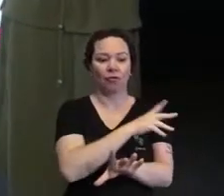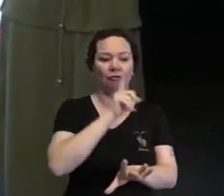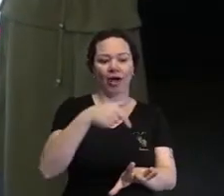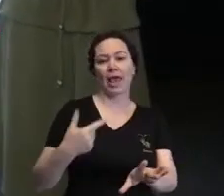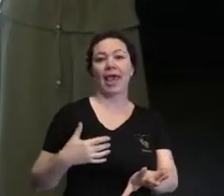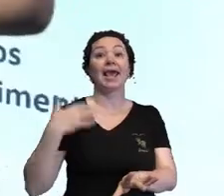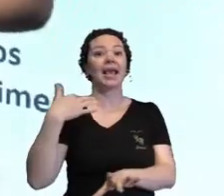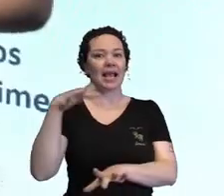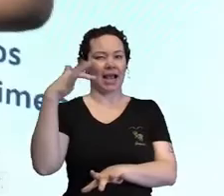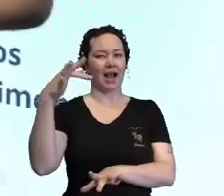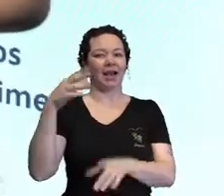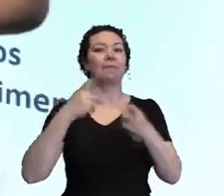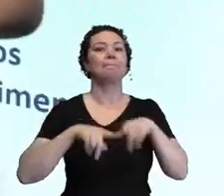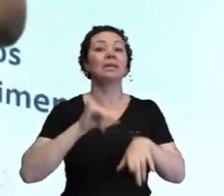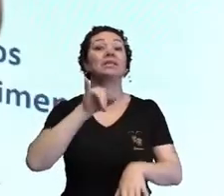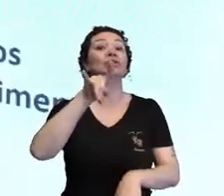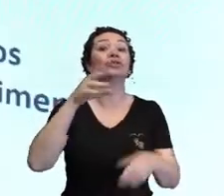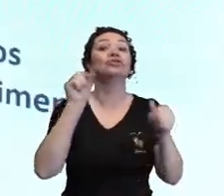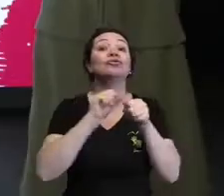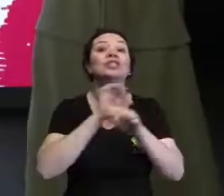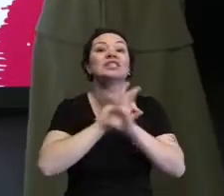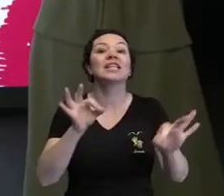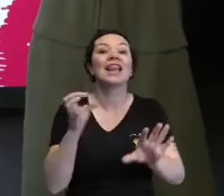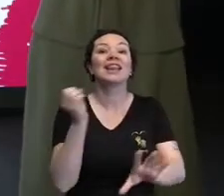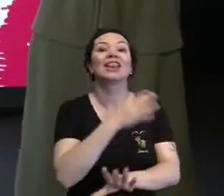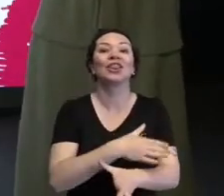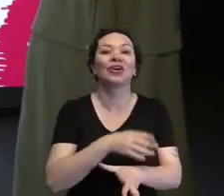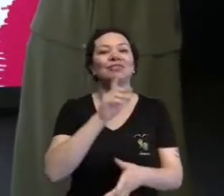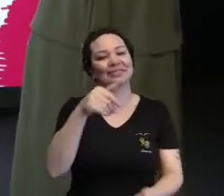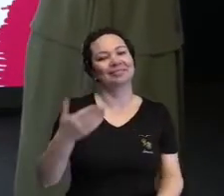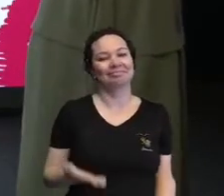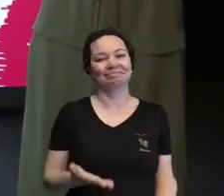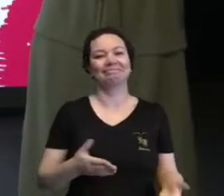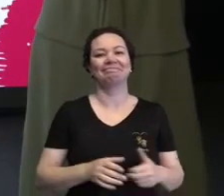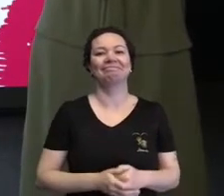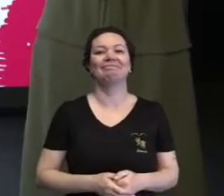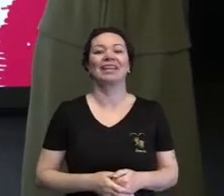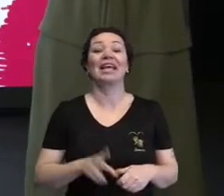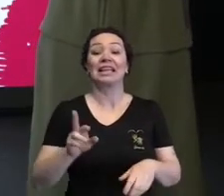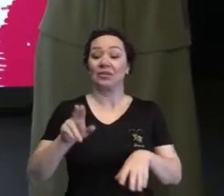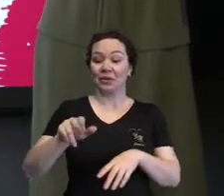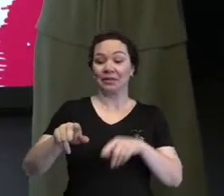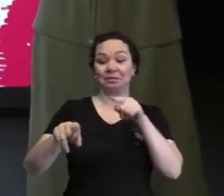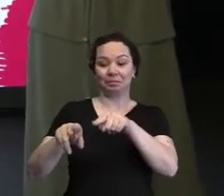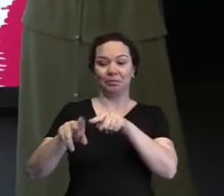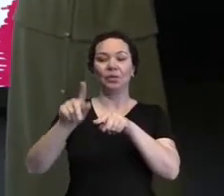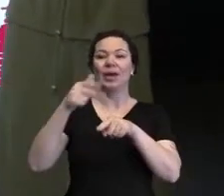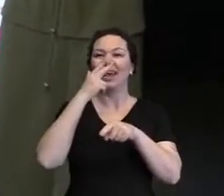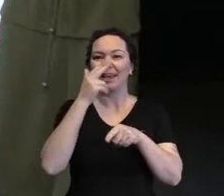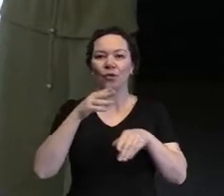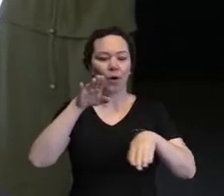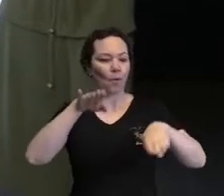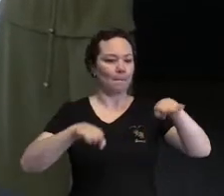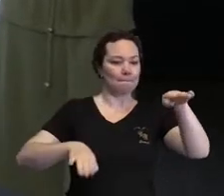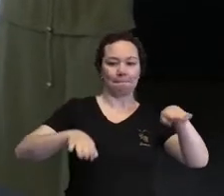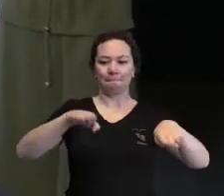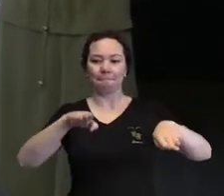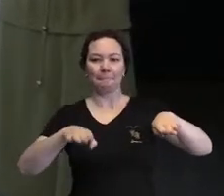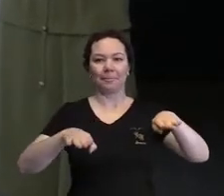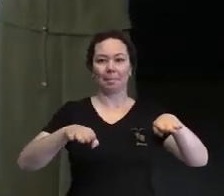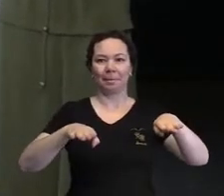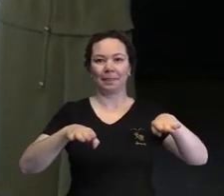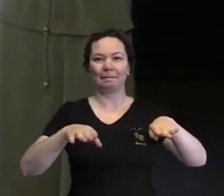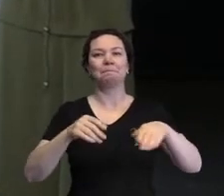inovar para ver o que acontece. Então, é bem por aí, sabe? E os irmãos, eles são mediadores natos. Então,